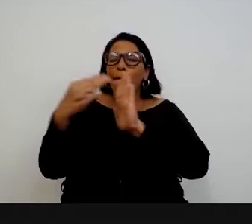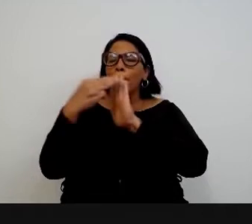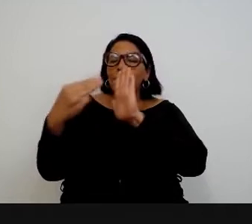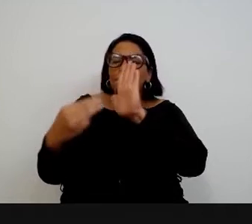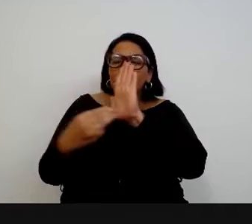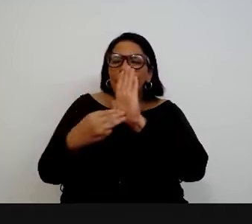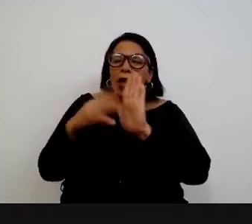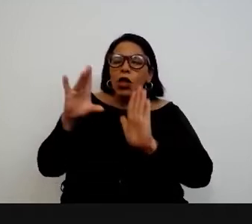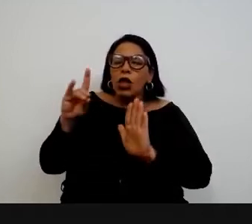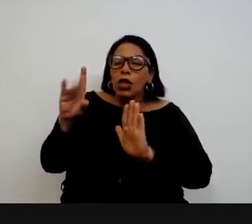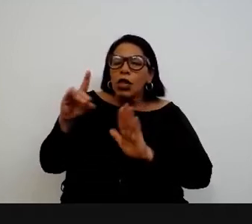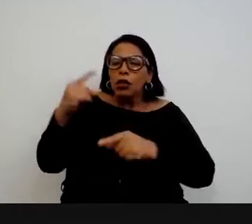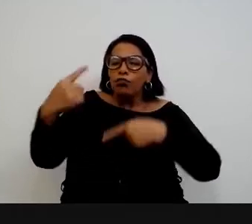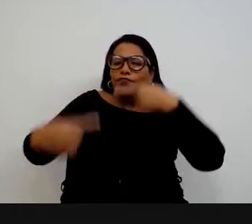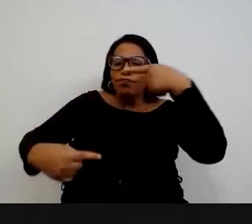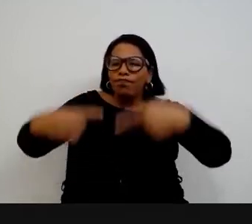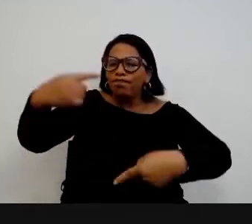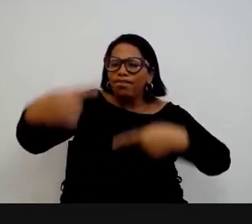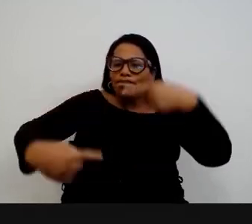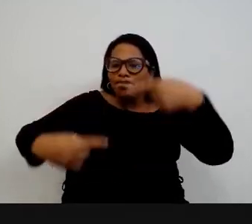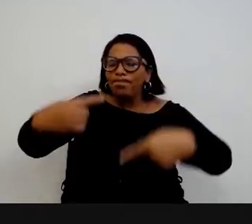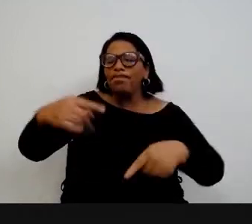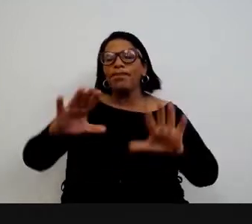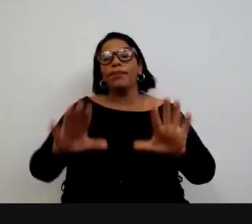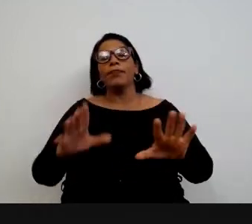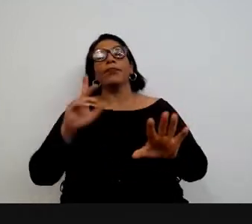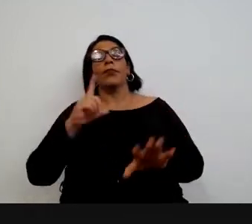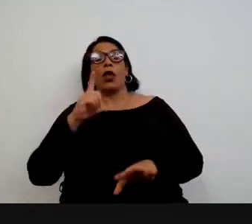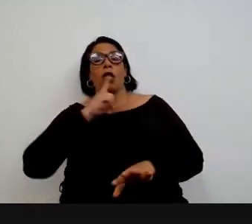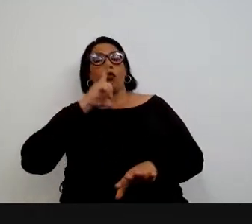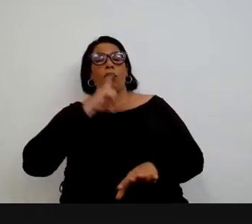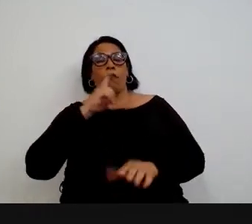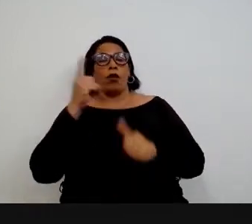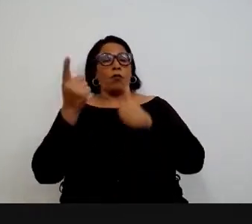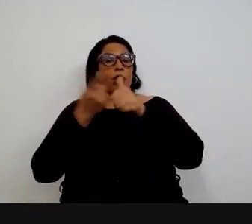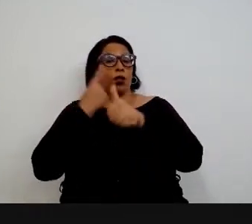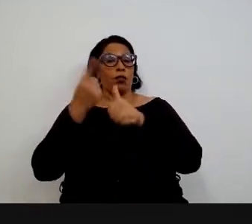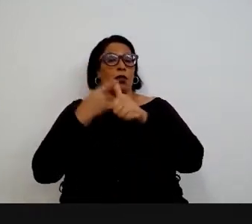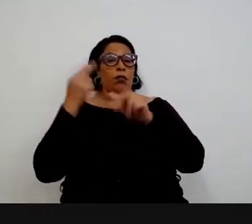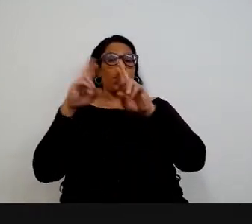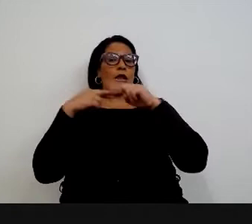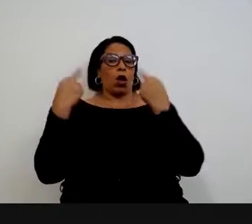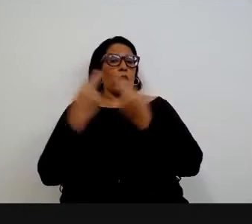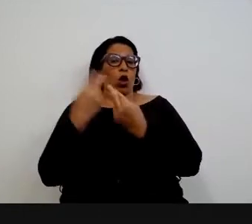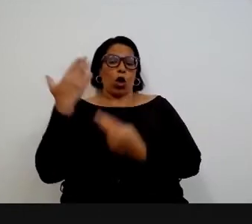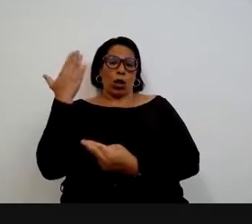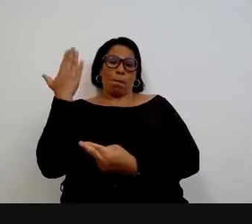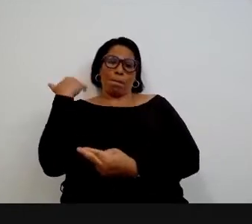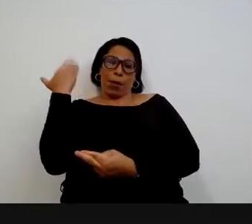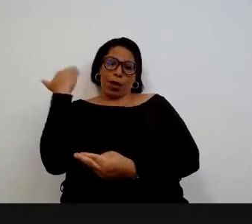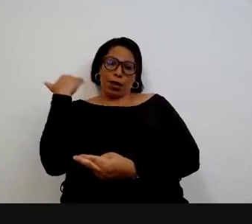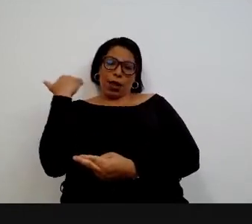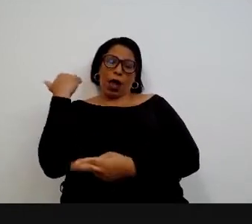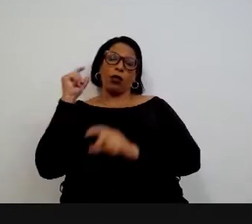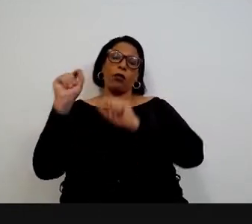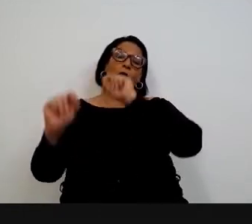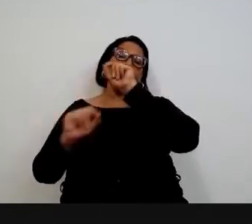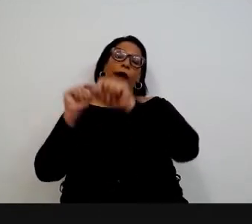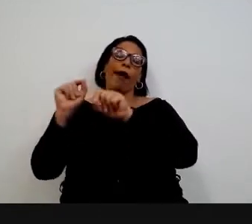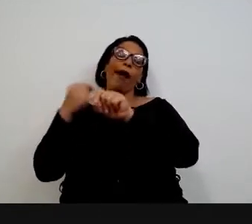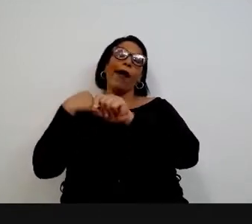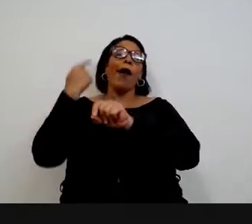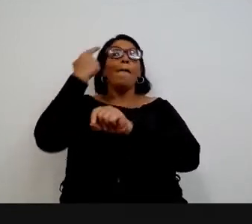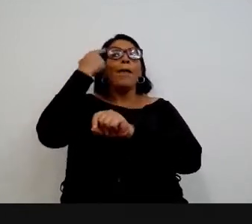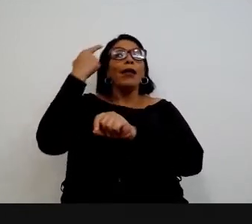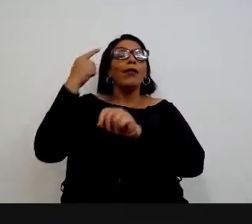nesse processo de discussão. E quando tivemos as primeiras reuniões, sobre a fusão